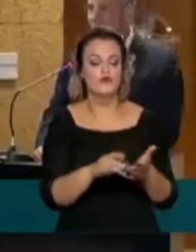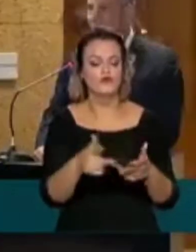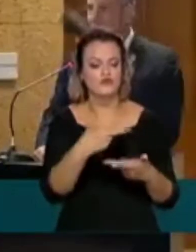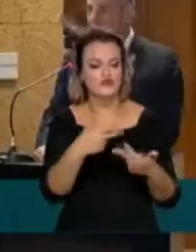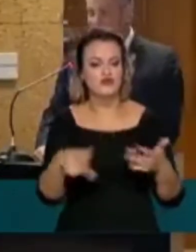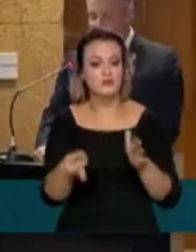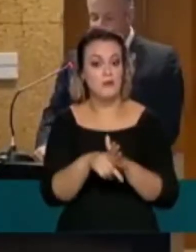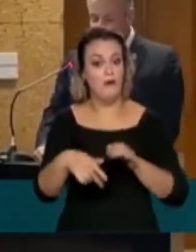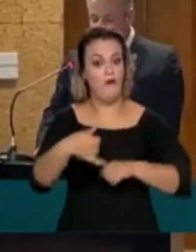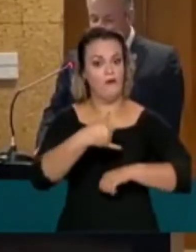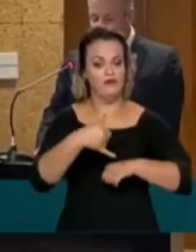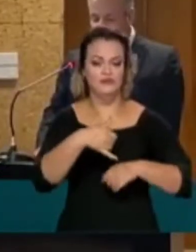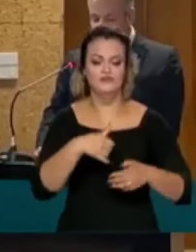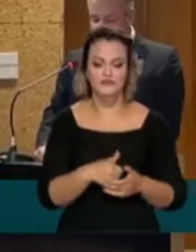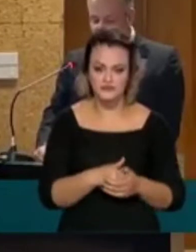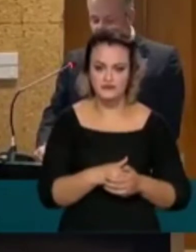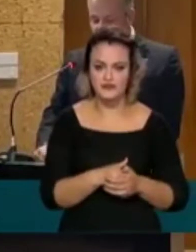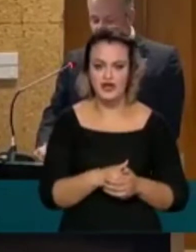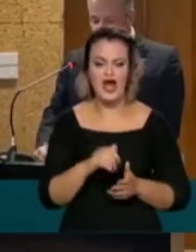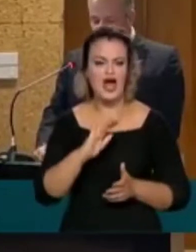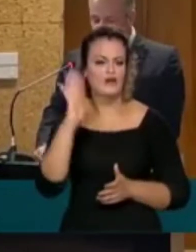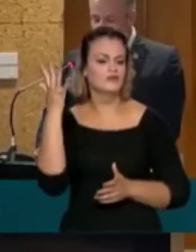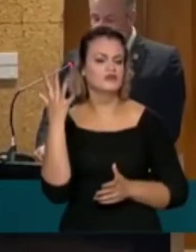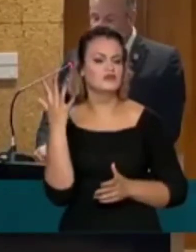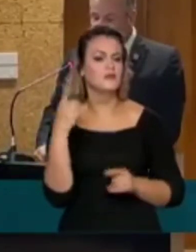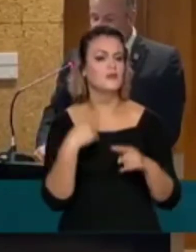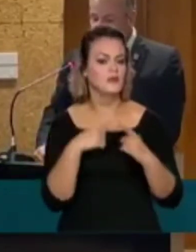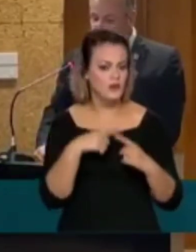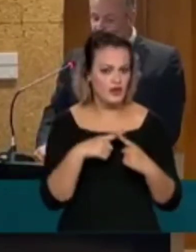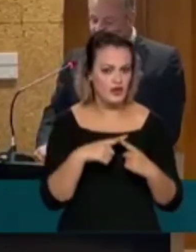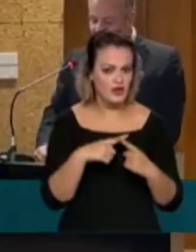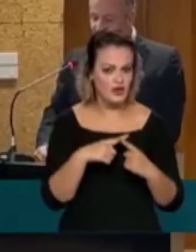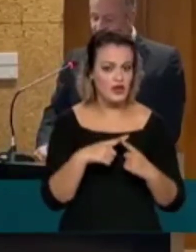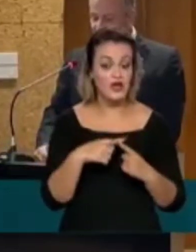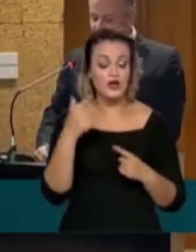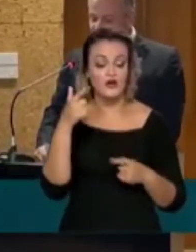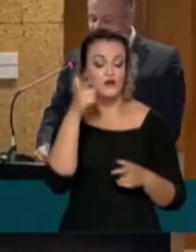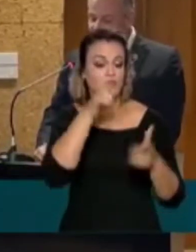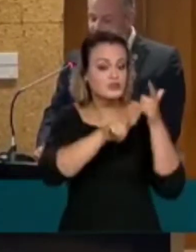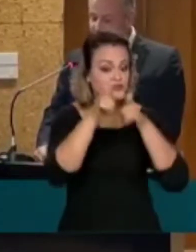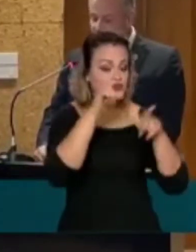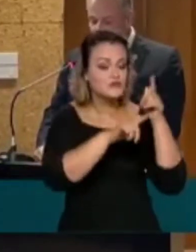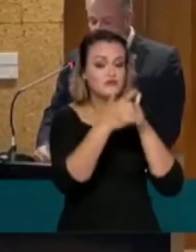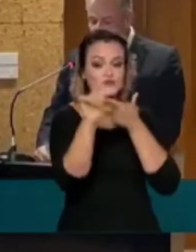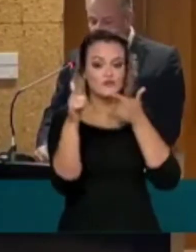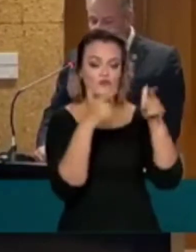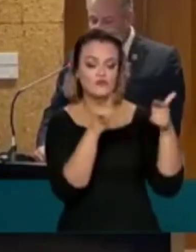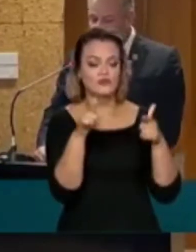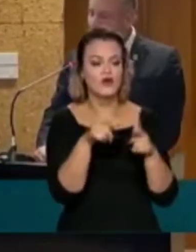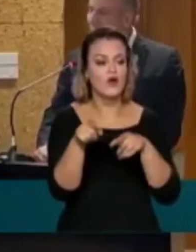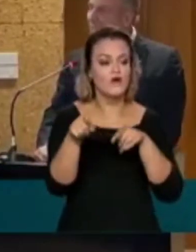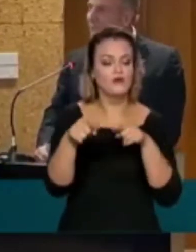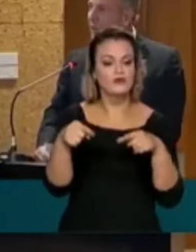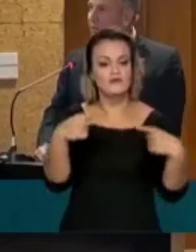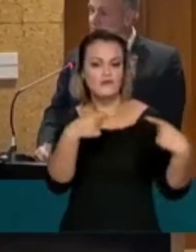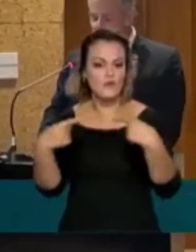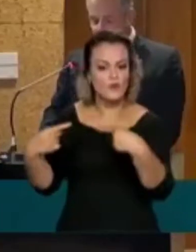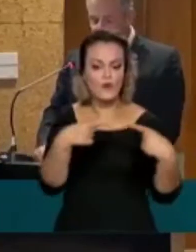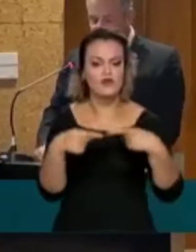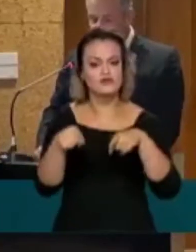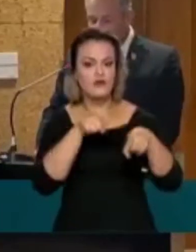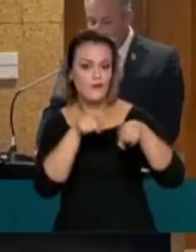Isso aconteceu porque tivemos êxito em trazer concorrência para o leilão